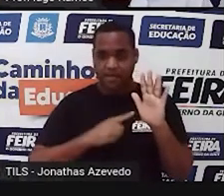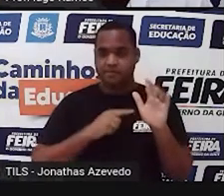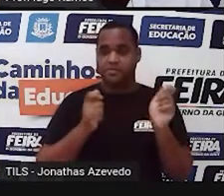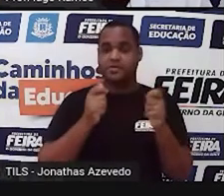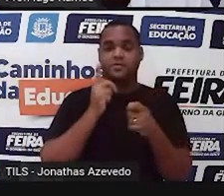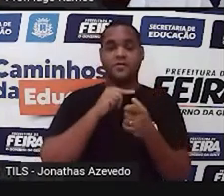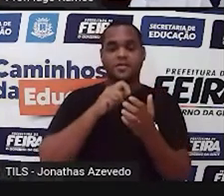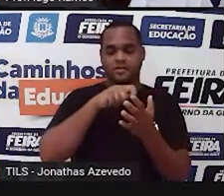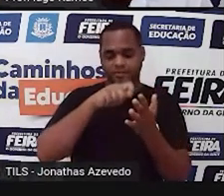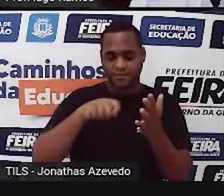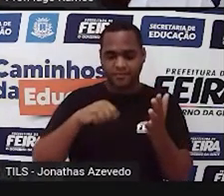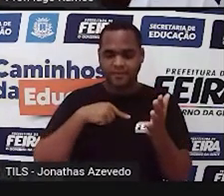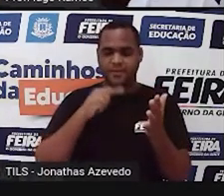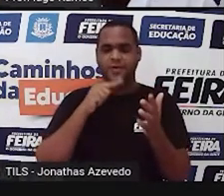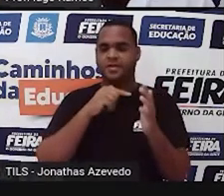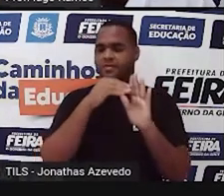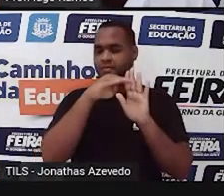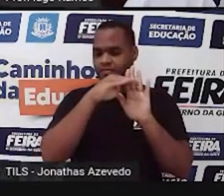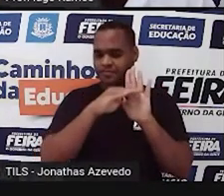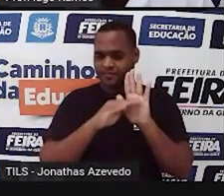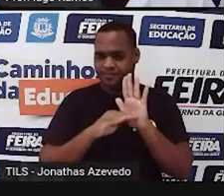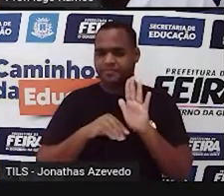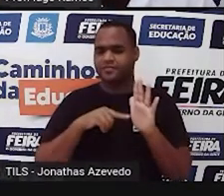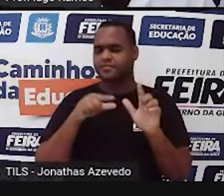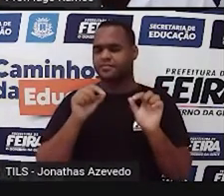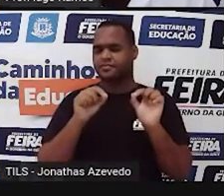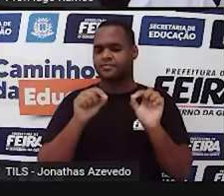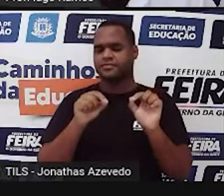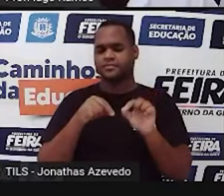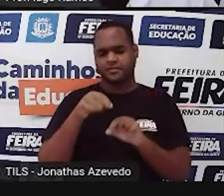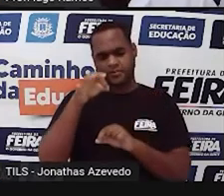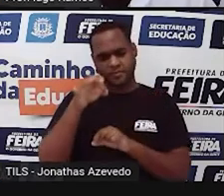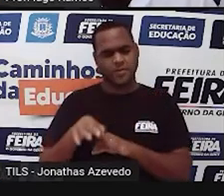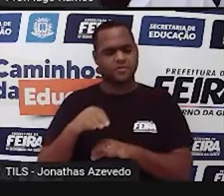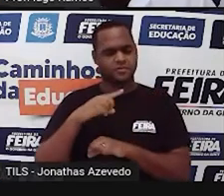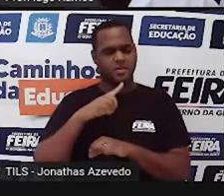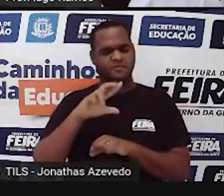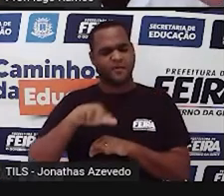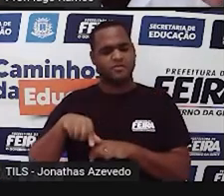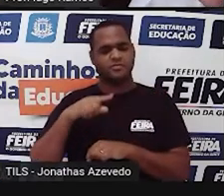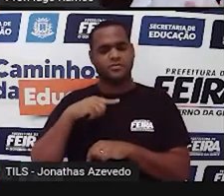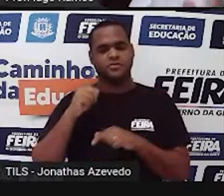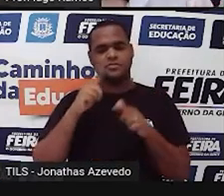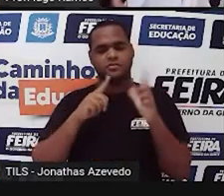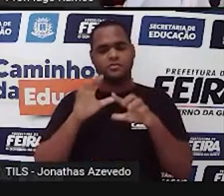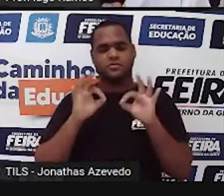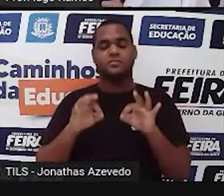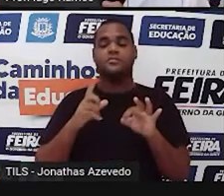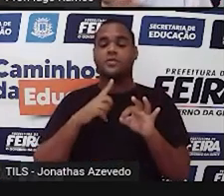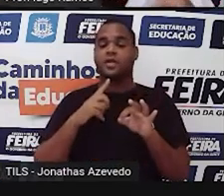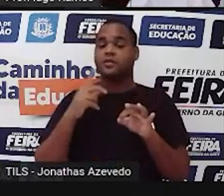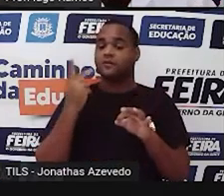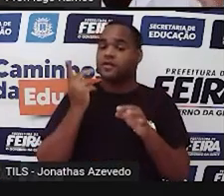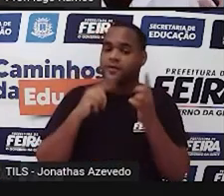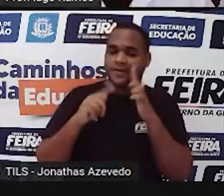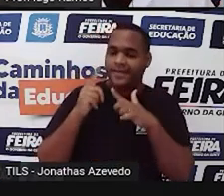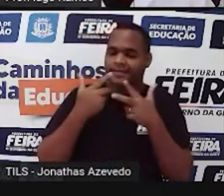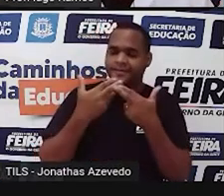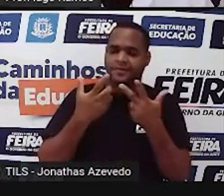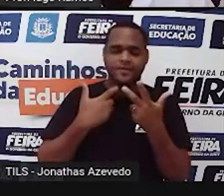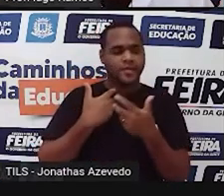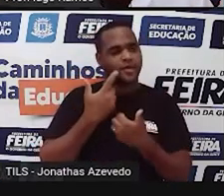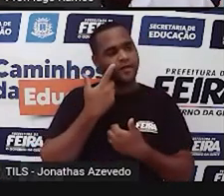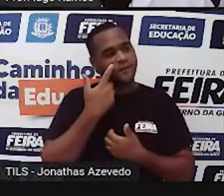aí na sua lista, né? Eu tenho certeza que bastante, porque você tem sim essa capacidade de olhar e